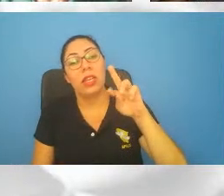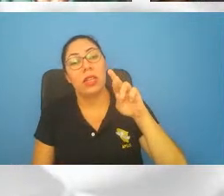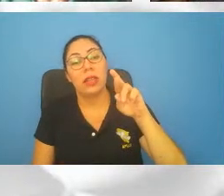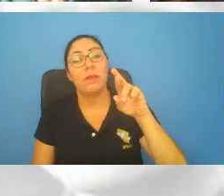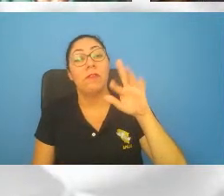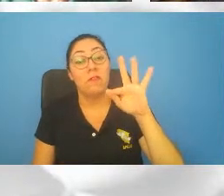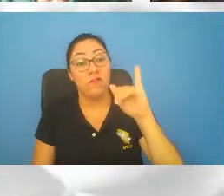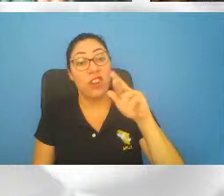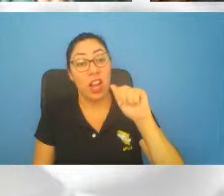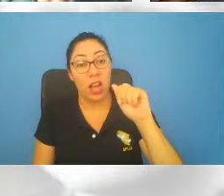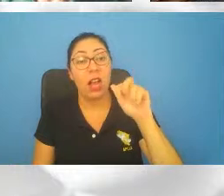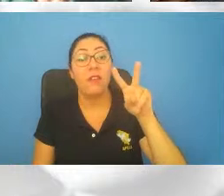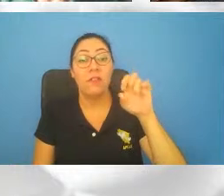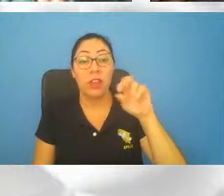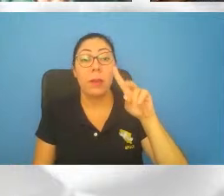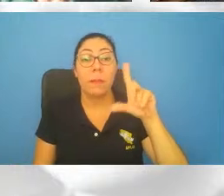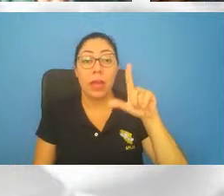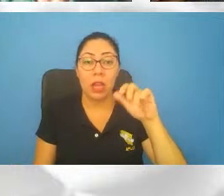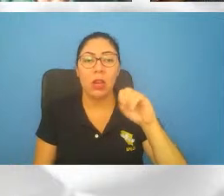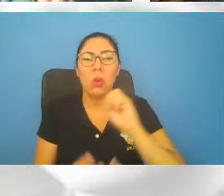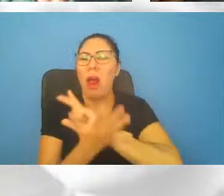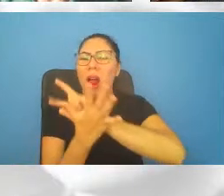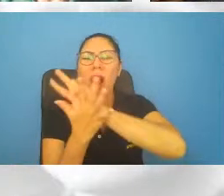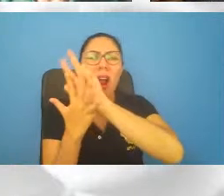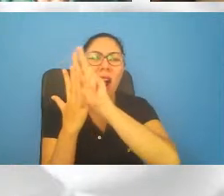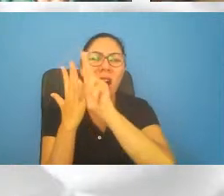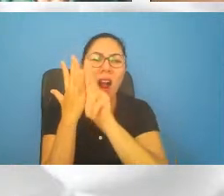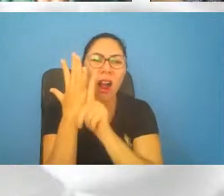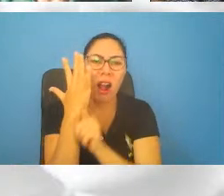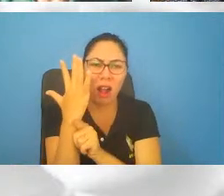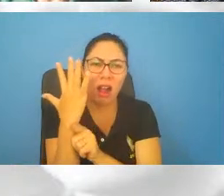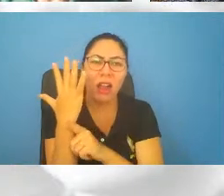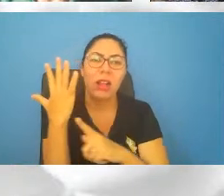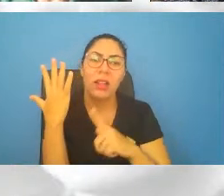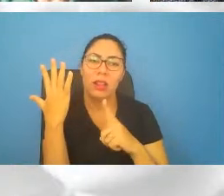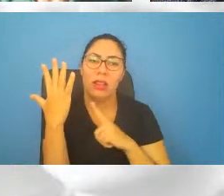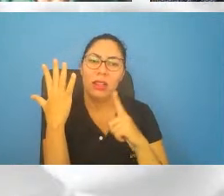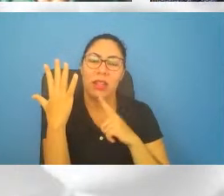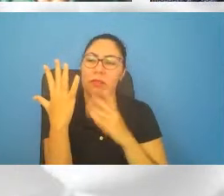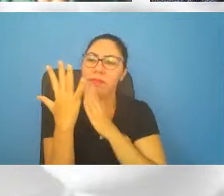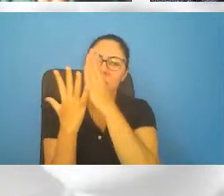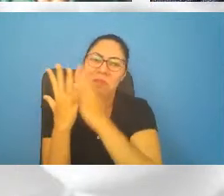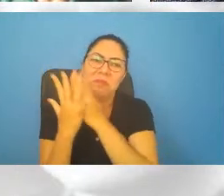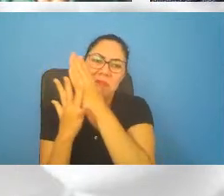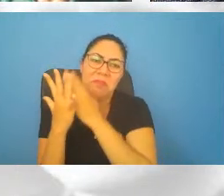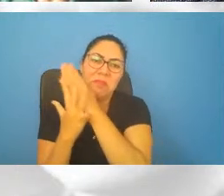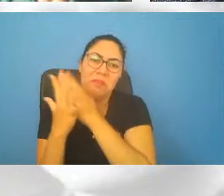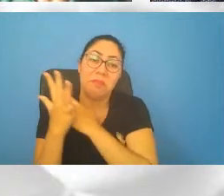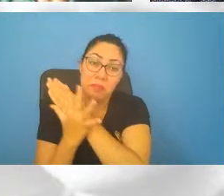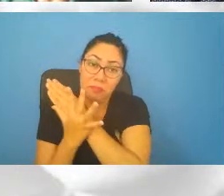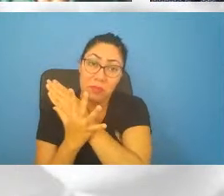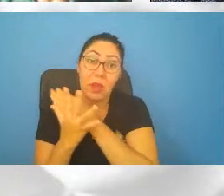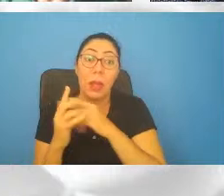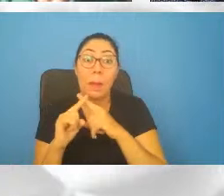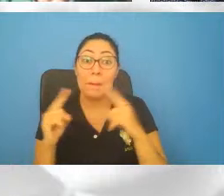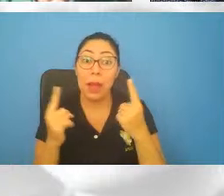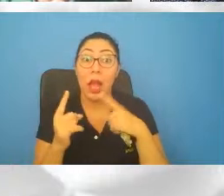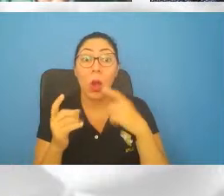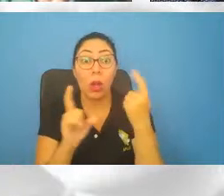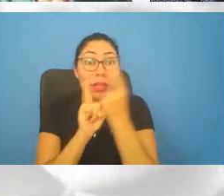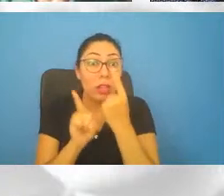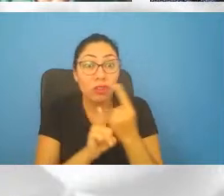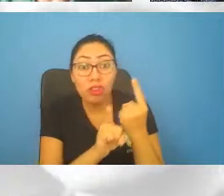espectro. Só que agora estão juntando também observações, detecções de neutrinos,